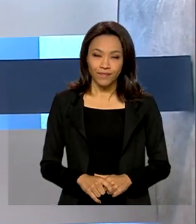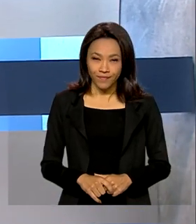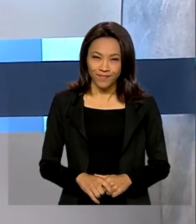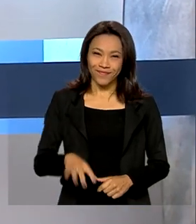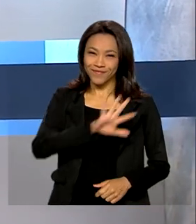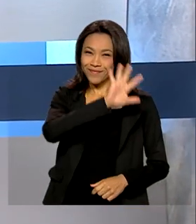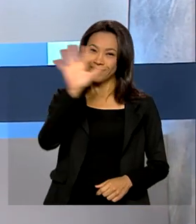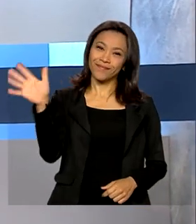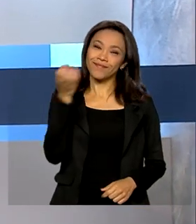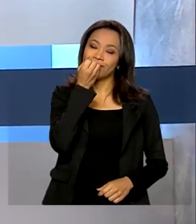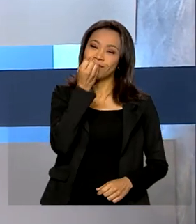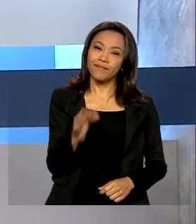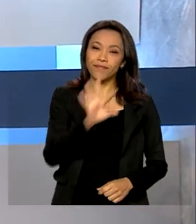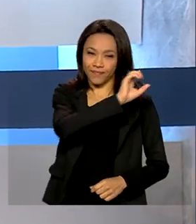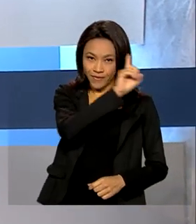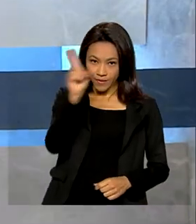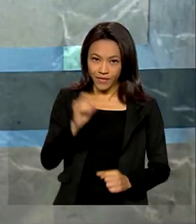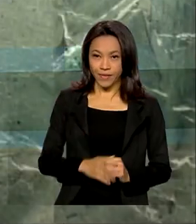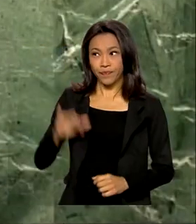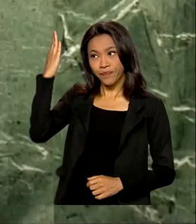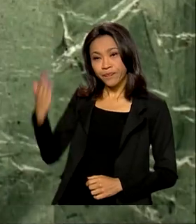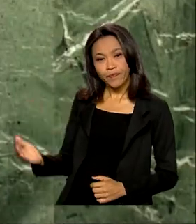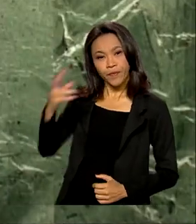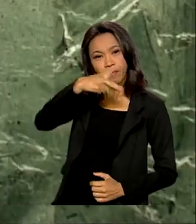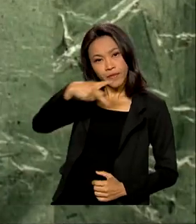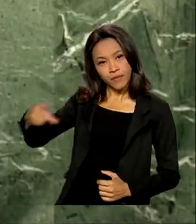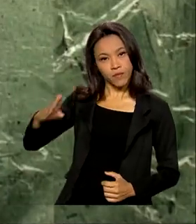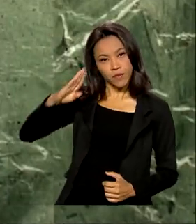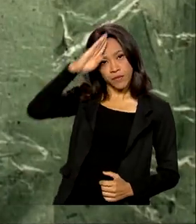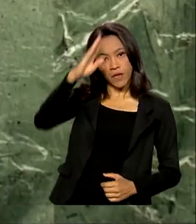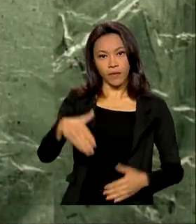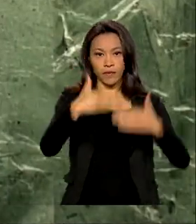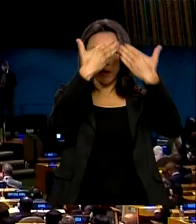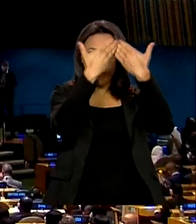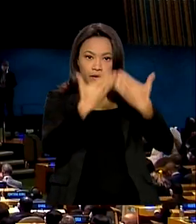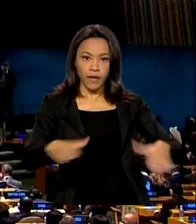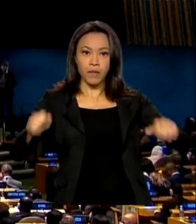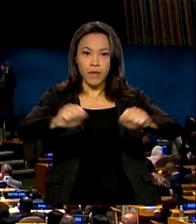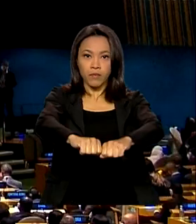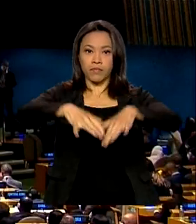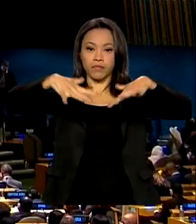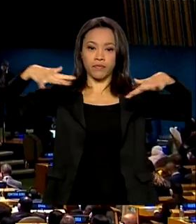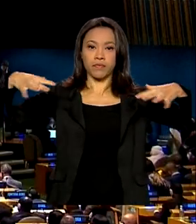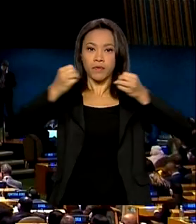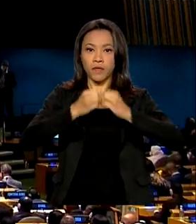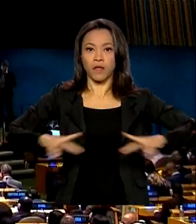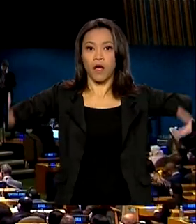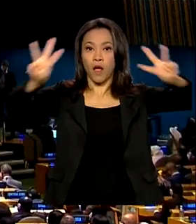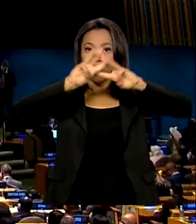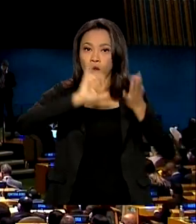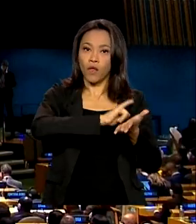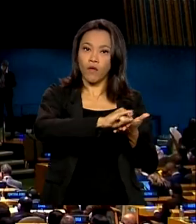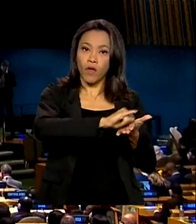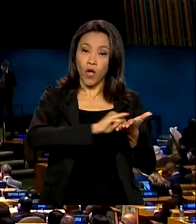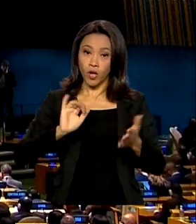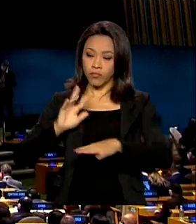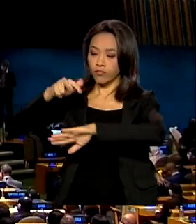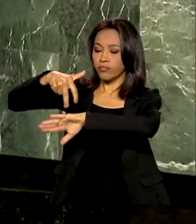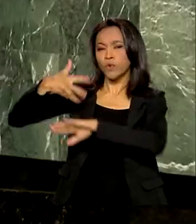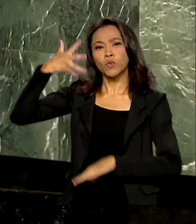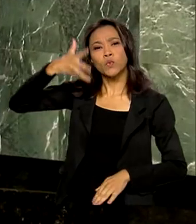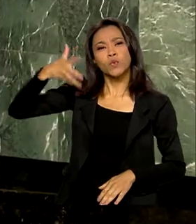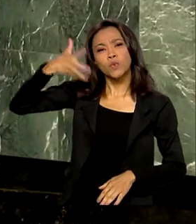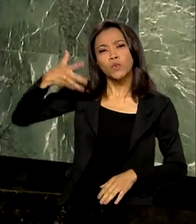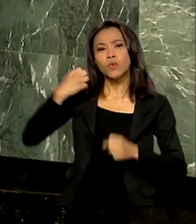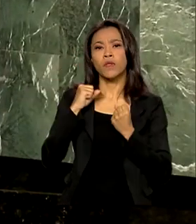Olá, bom dia! Presidente Jair Bolsonaro abre a Assembleia Geral da ONU em Nova Iorque. No discurso, defende